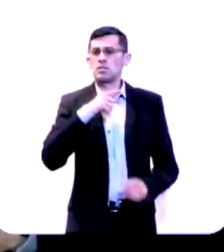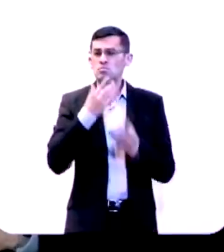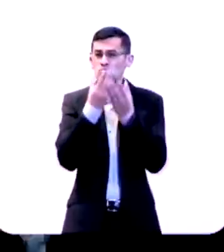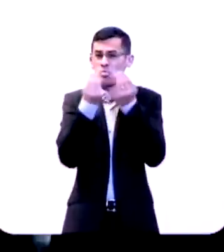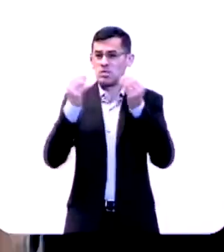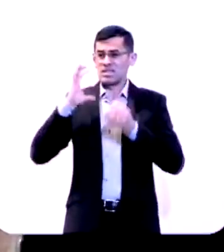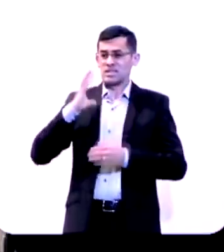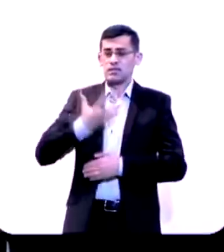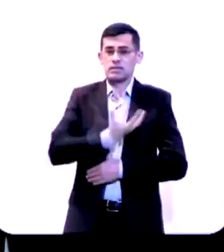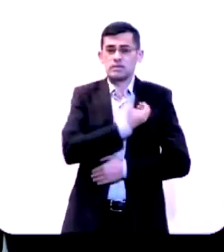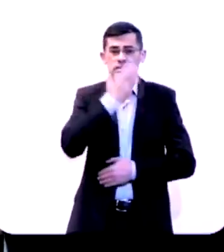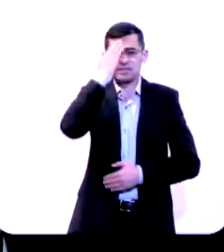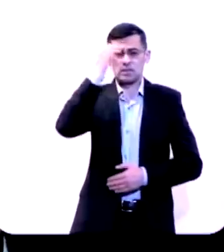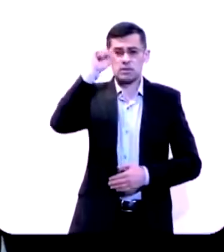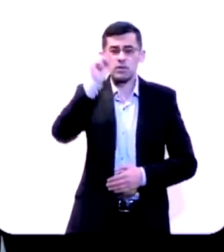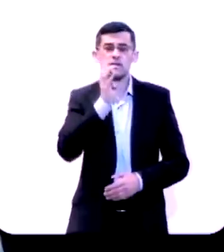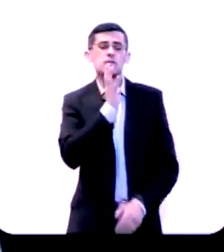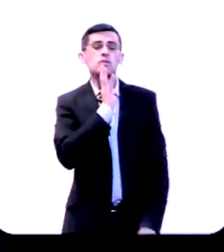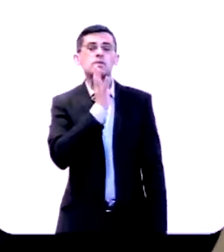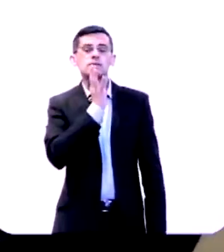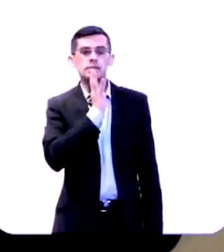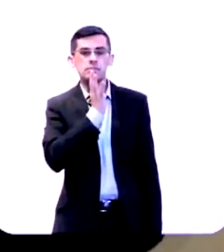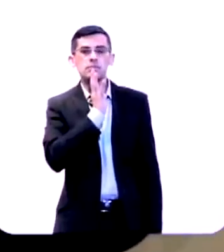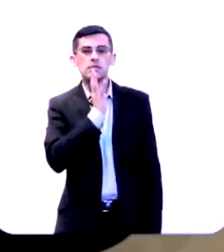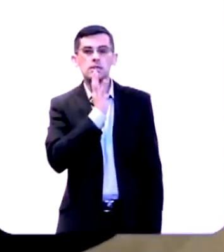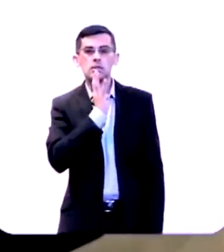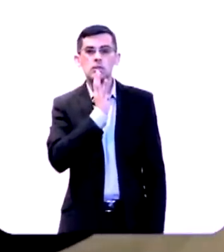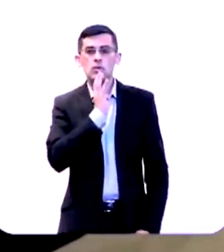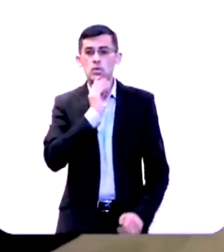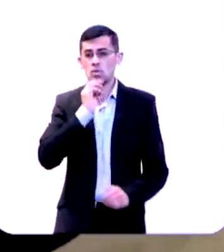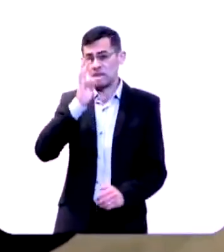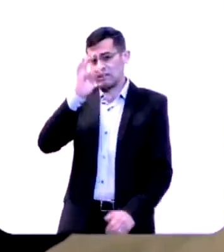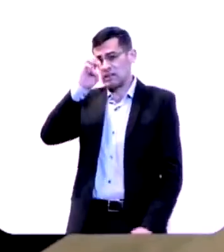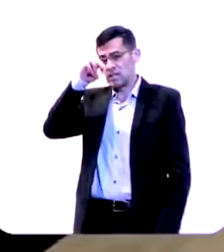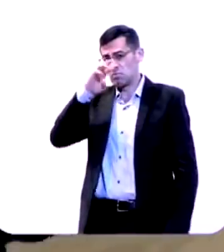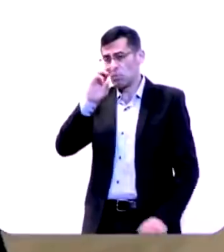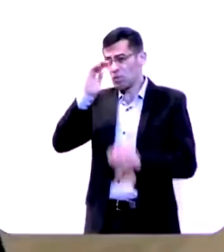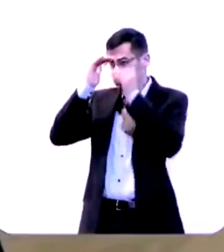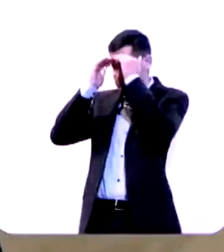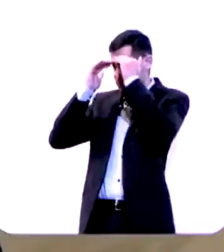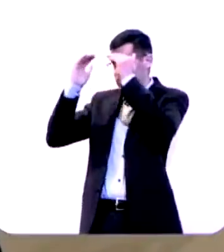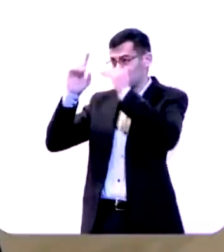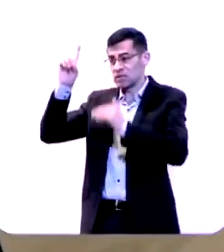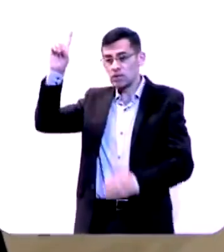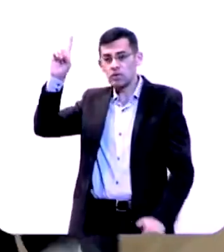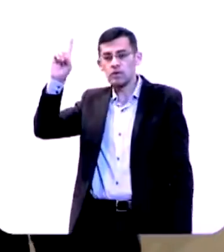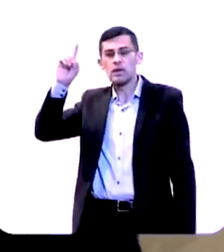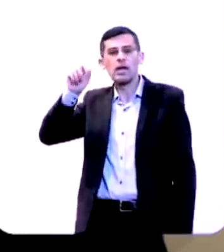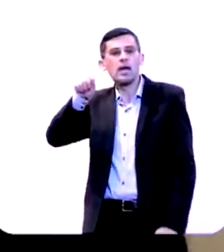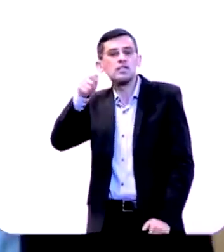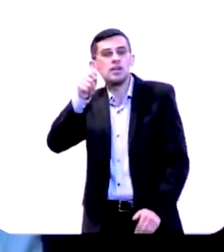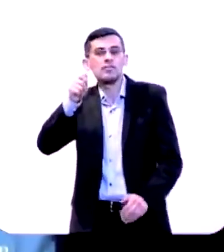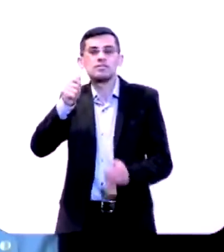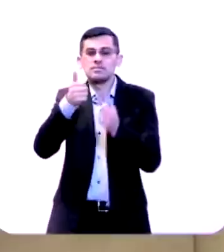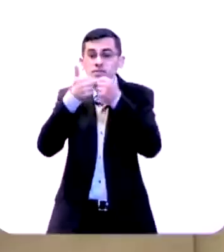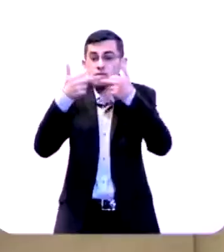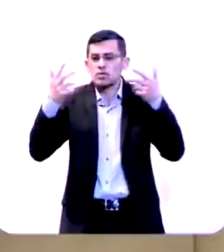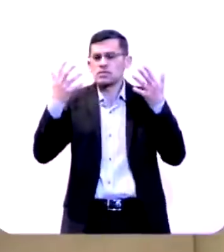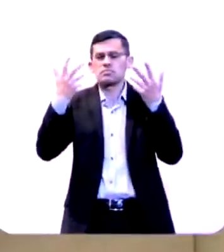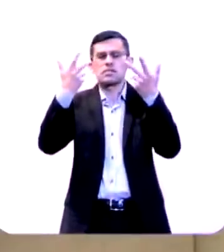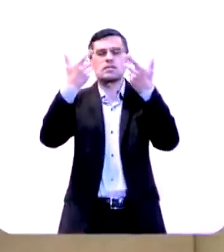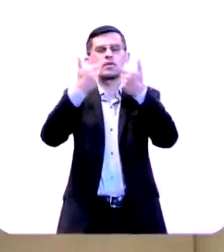de salvação, sabedoria e conhecimento. O temor do Senhor é a chave desse tesouro.